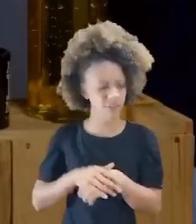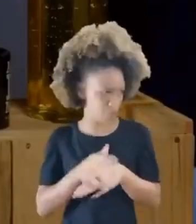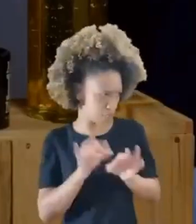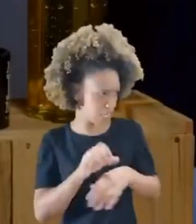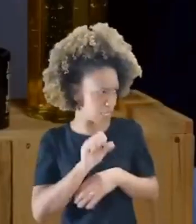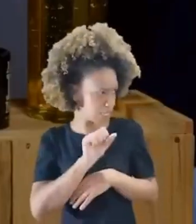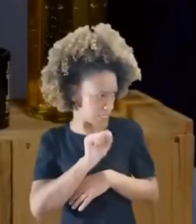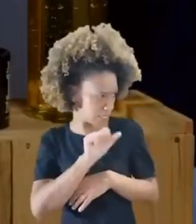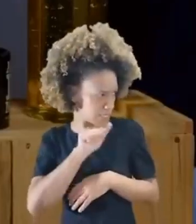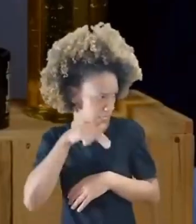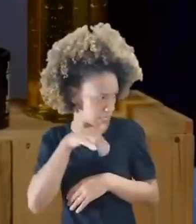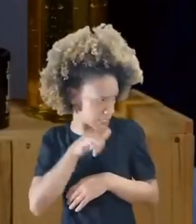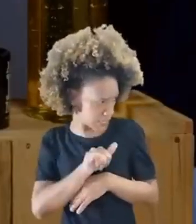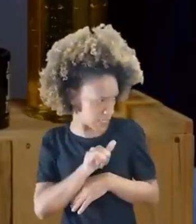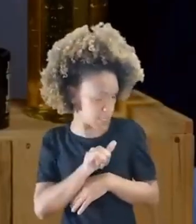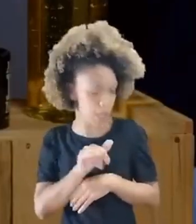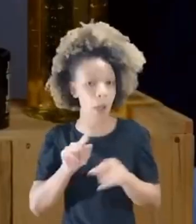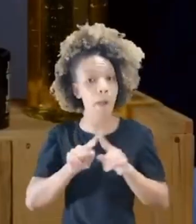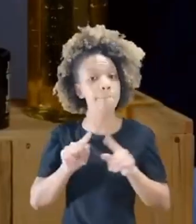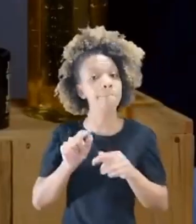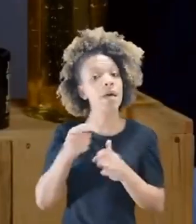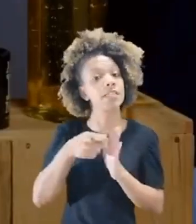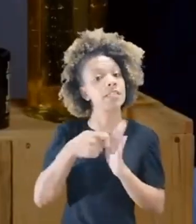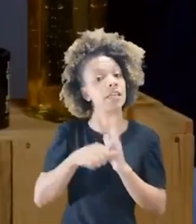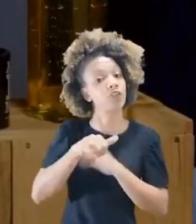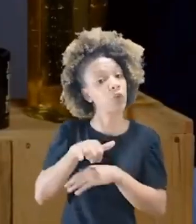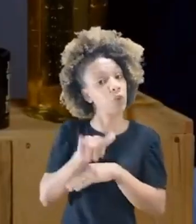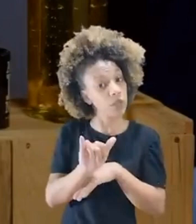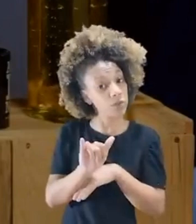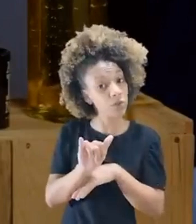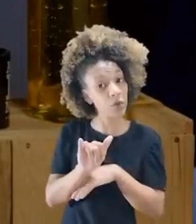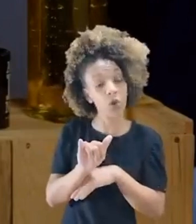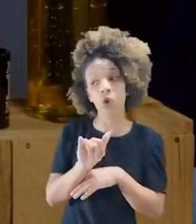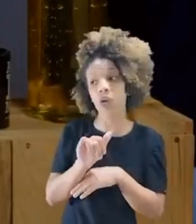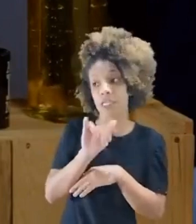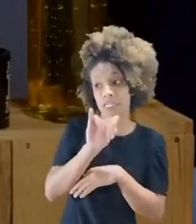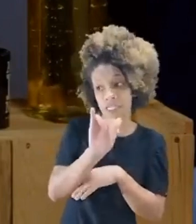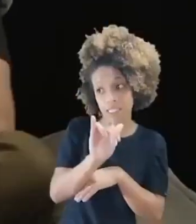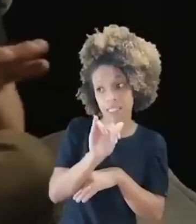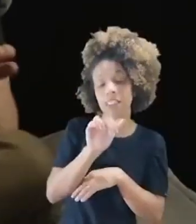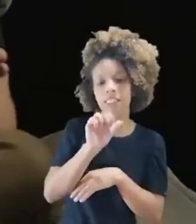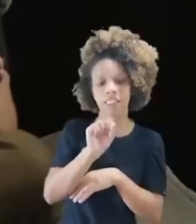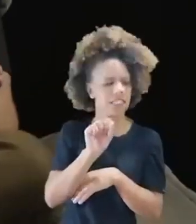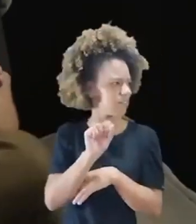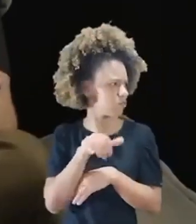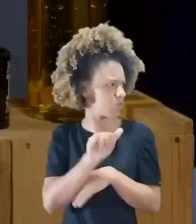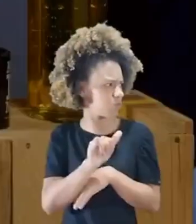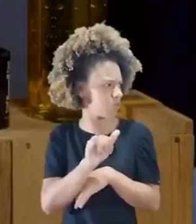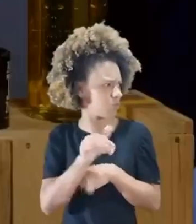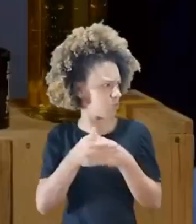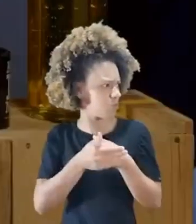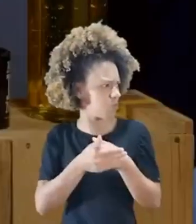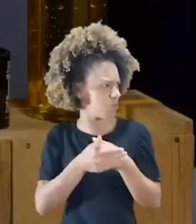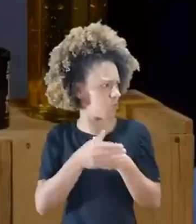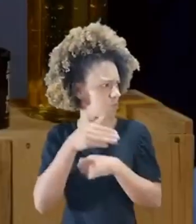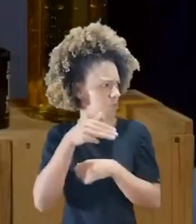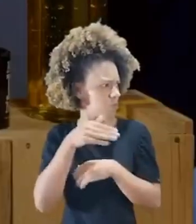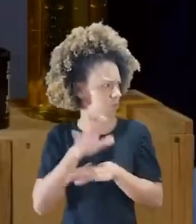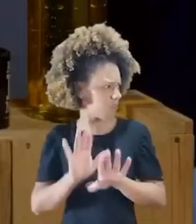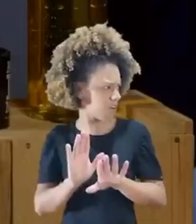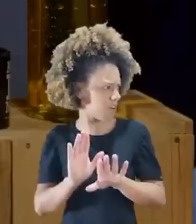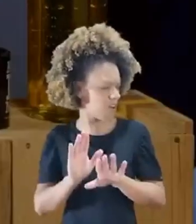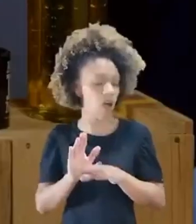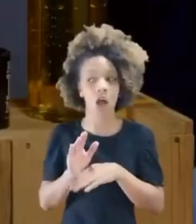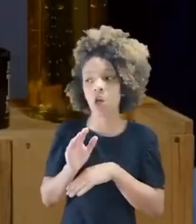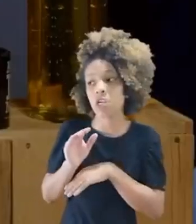falei certo? Certinho. Só que escreve com Y. Exatamente, Y no início, Sunny. Mas o Y é mudo. Mais ou menos o mundo. Você